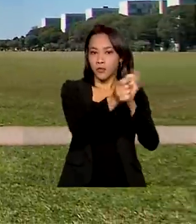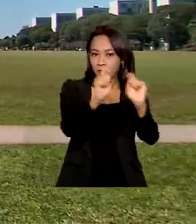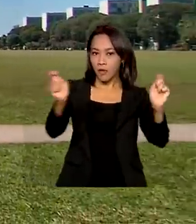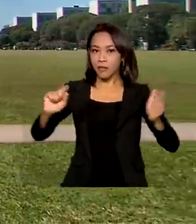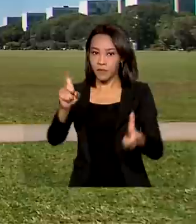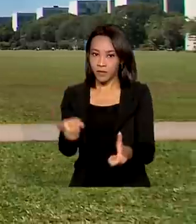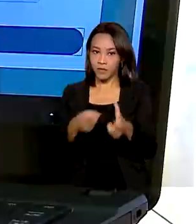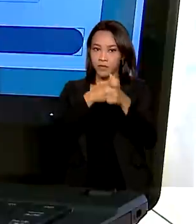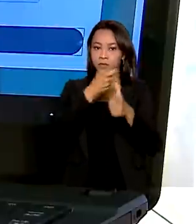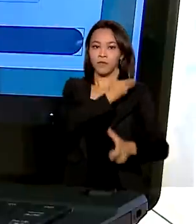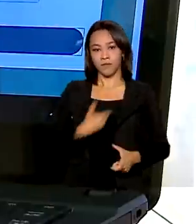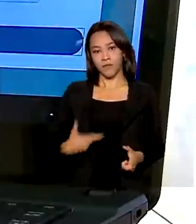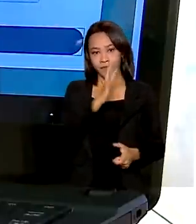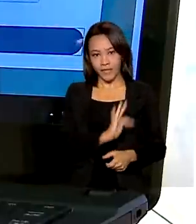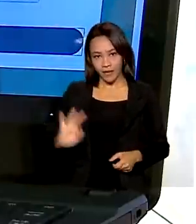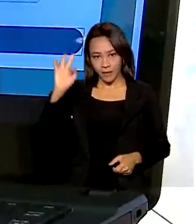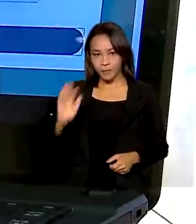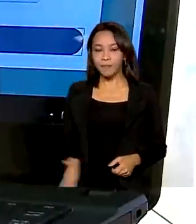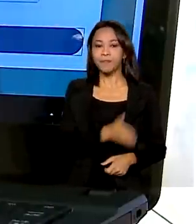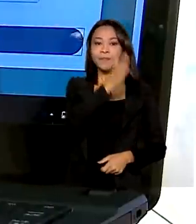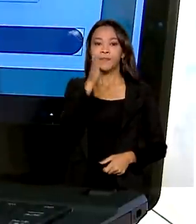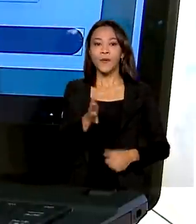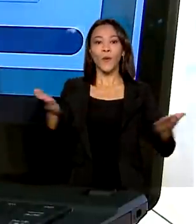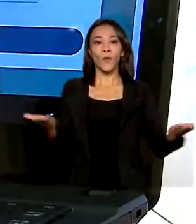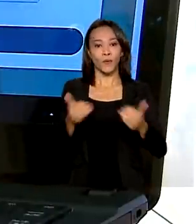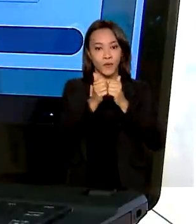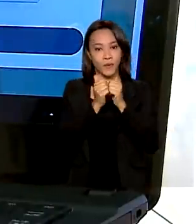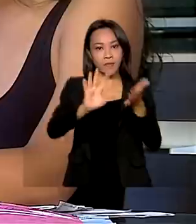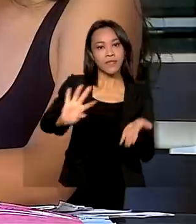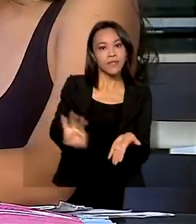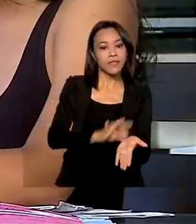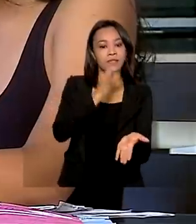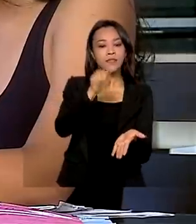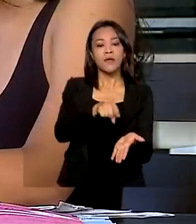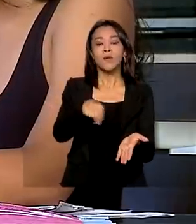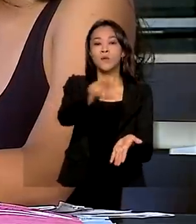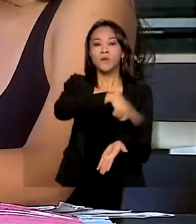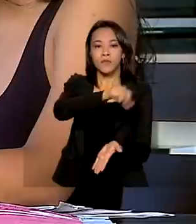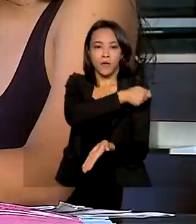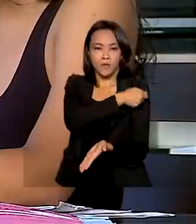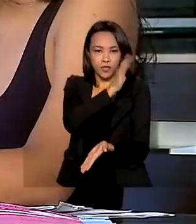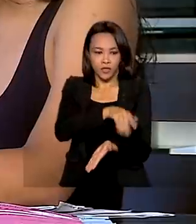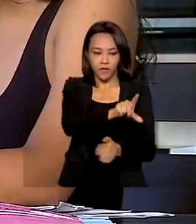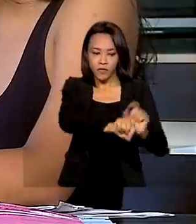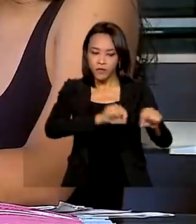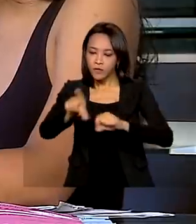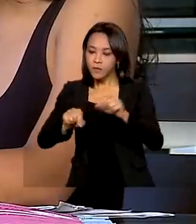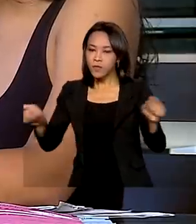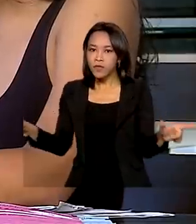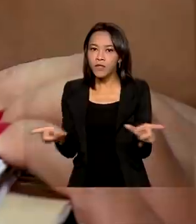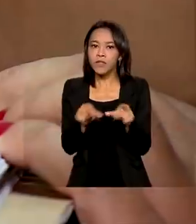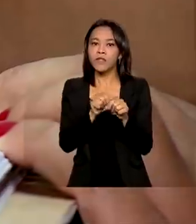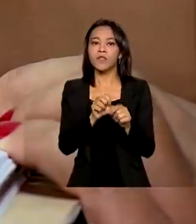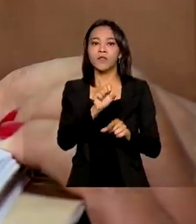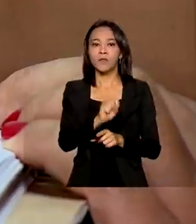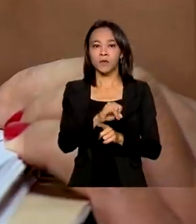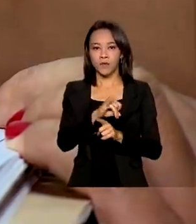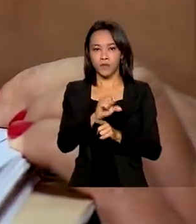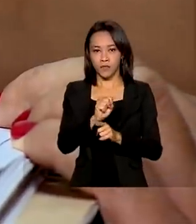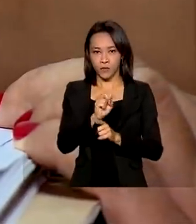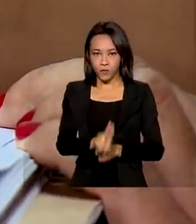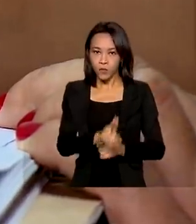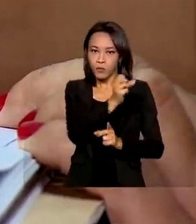União. Começa hoje a matrícula dos estudantes que foram selecionados pelo SISU para uma vaga em Universidade Pública